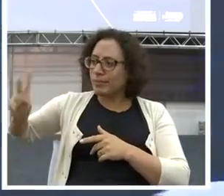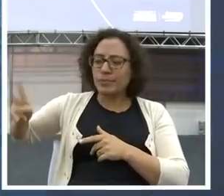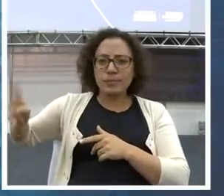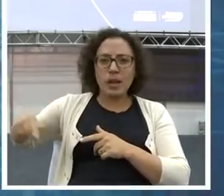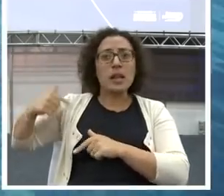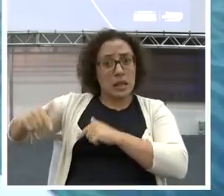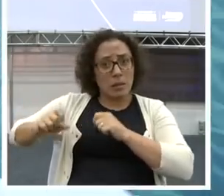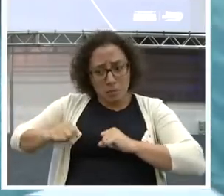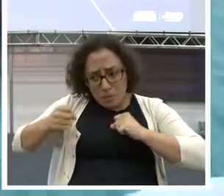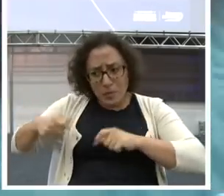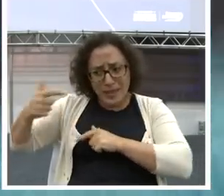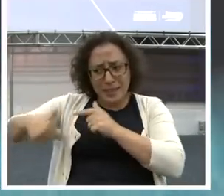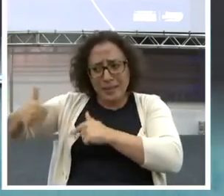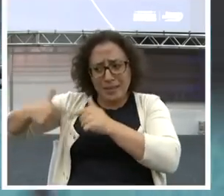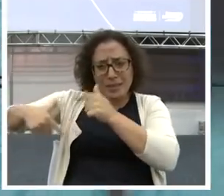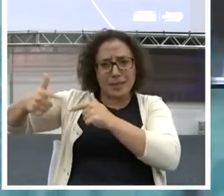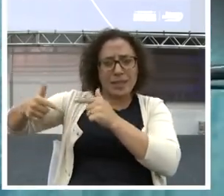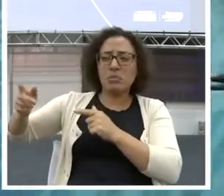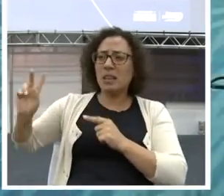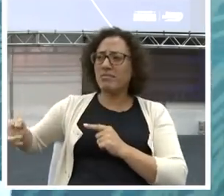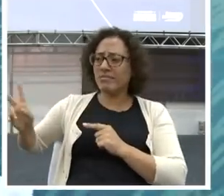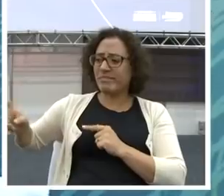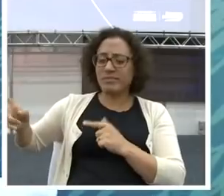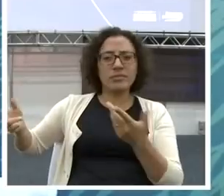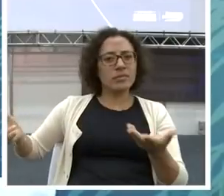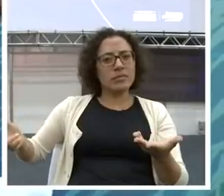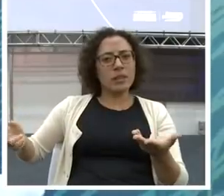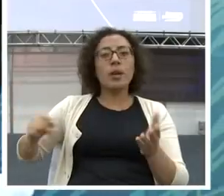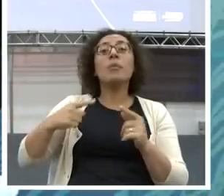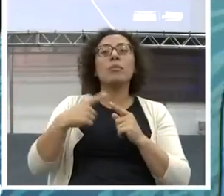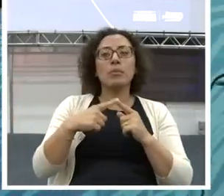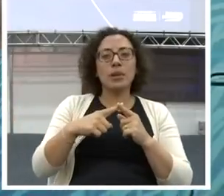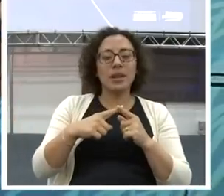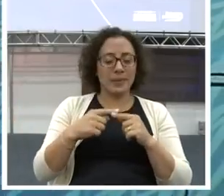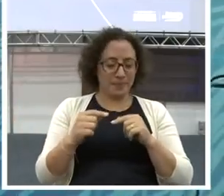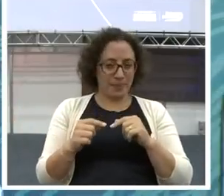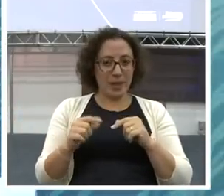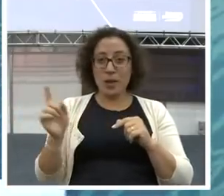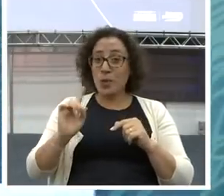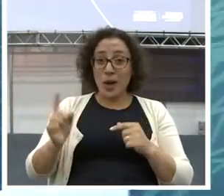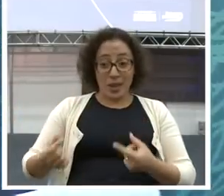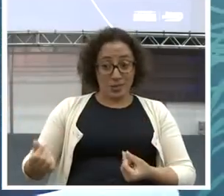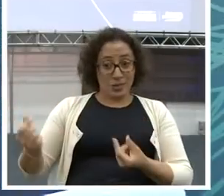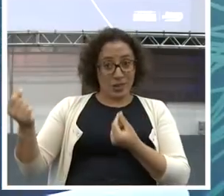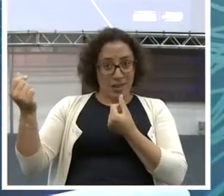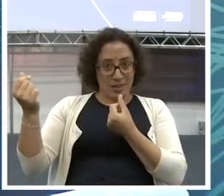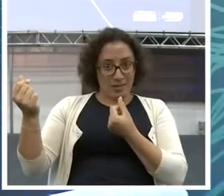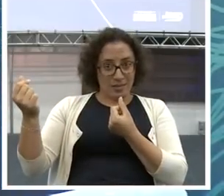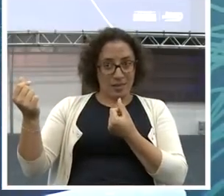Porque o enriquecer. Não está no dinheiro. Está no processo.